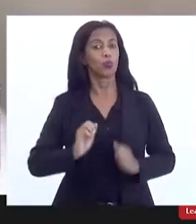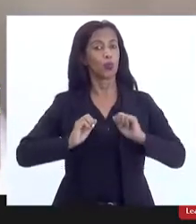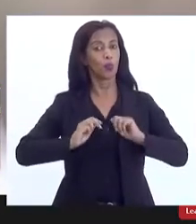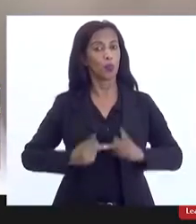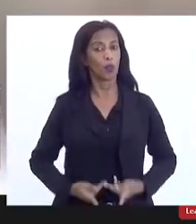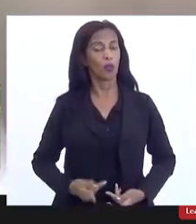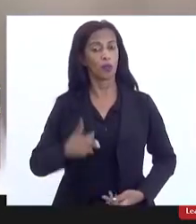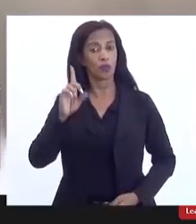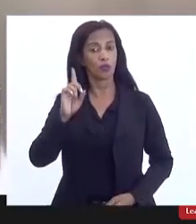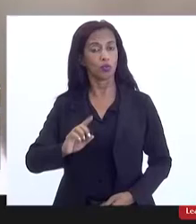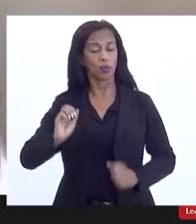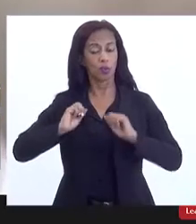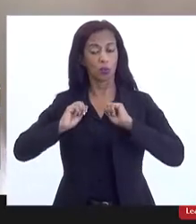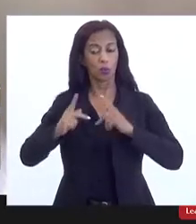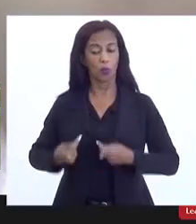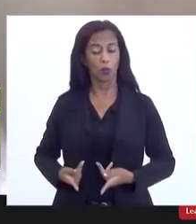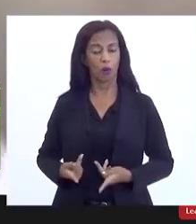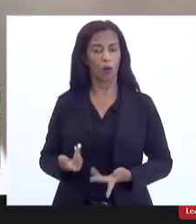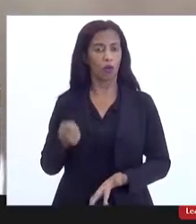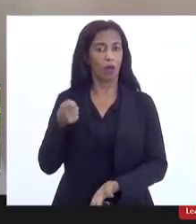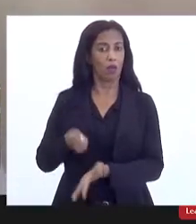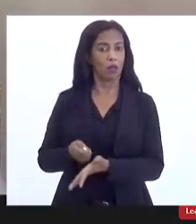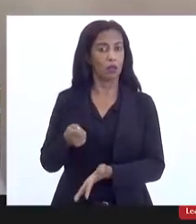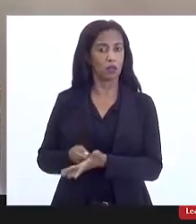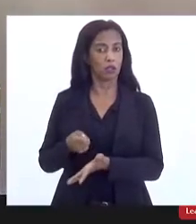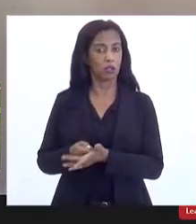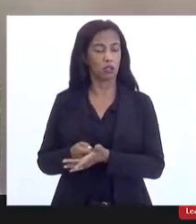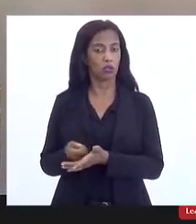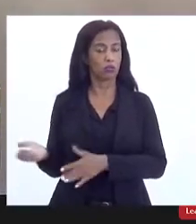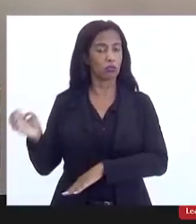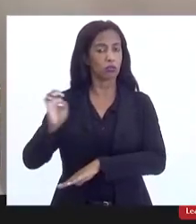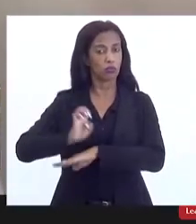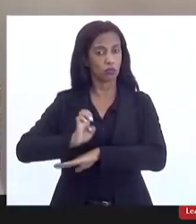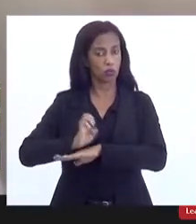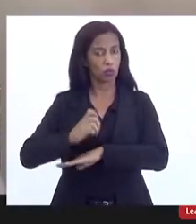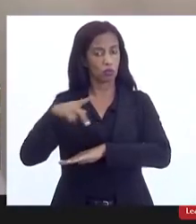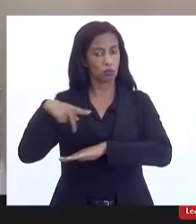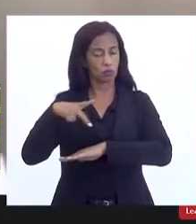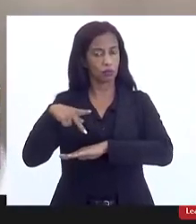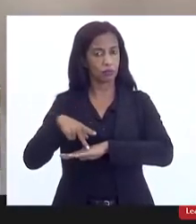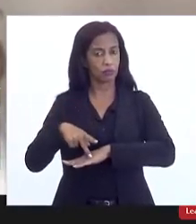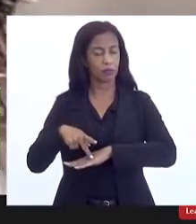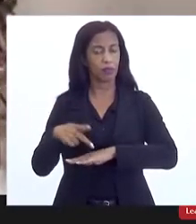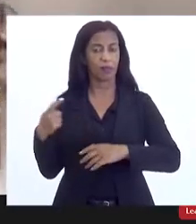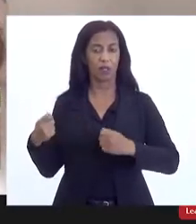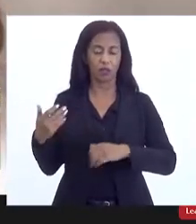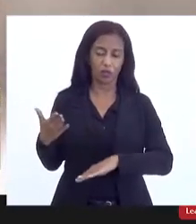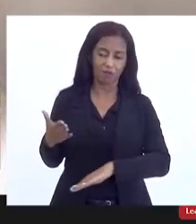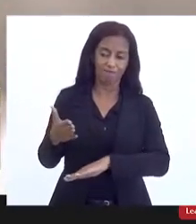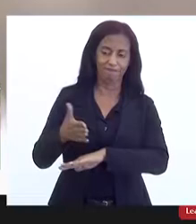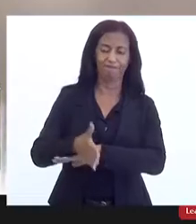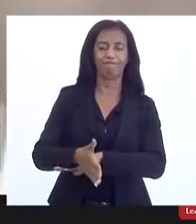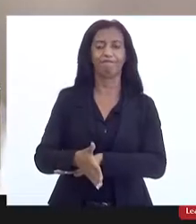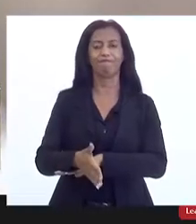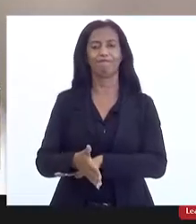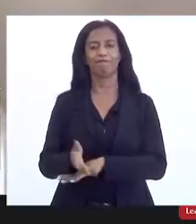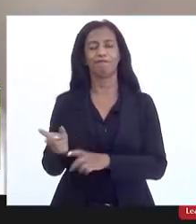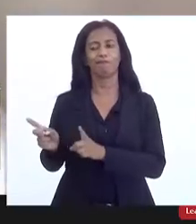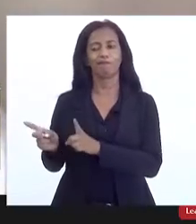e o direito humano não universalizado e garantido no nosso Estado e no nosso país é que a gente entra no marco das